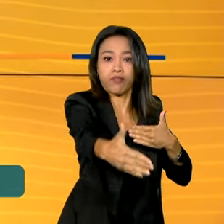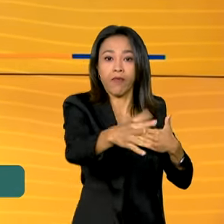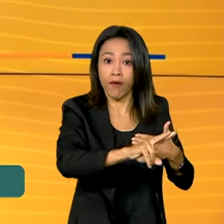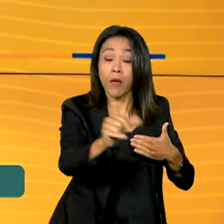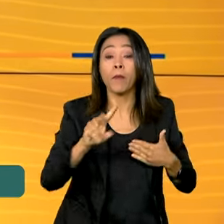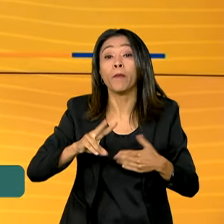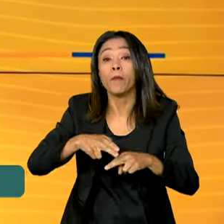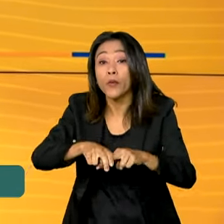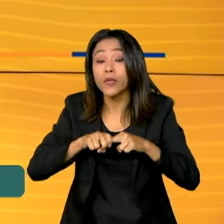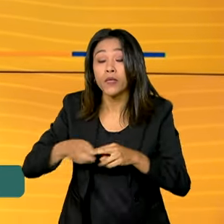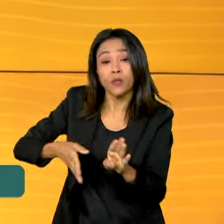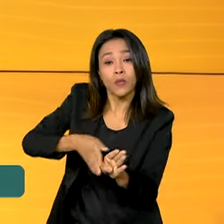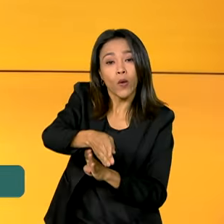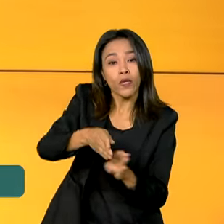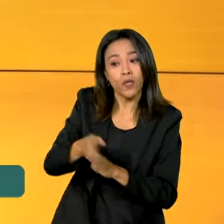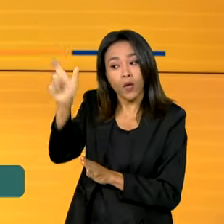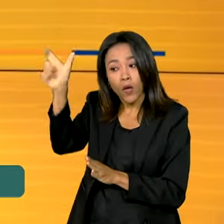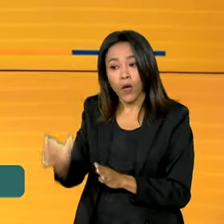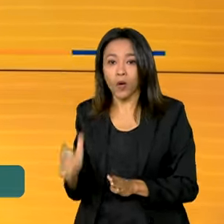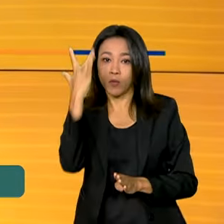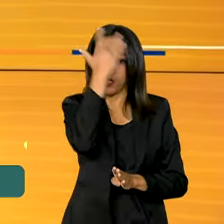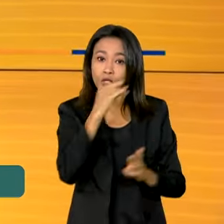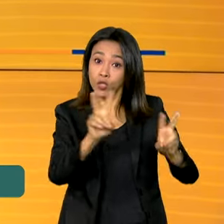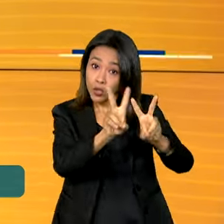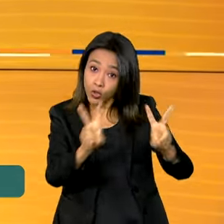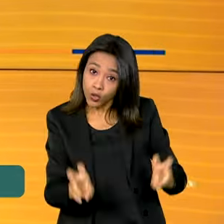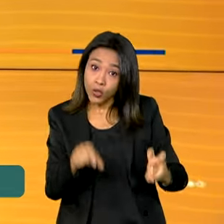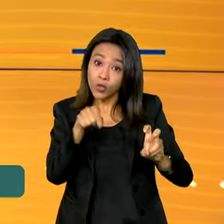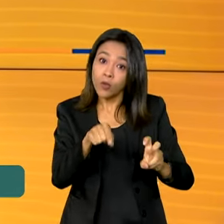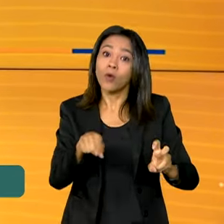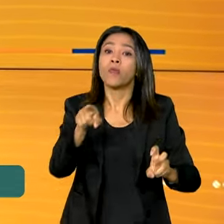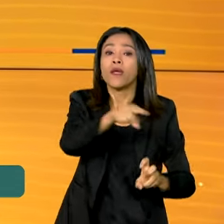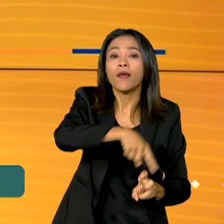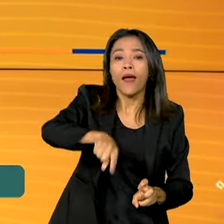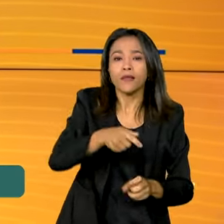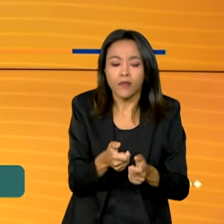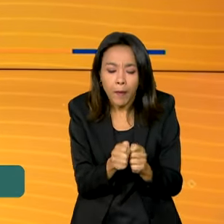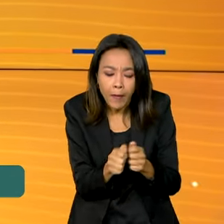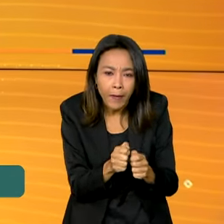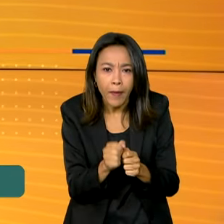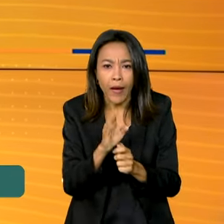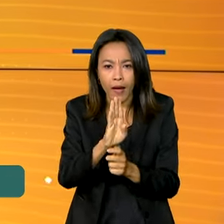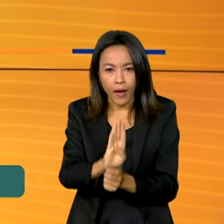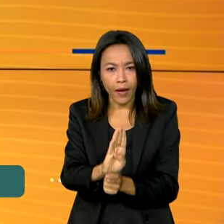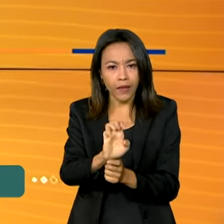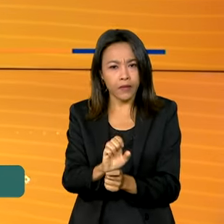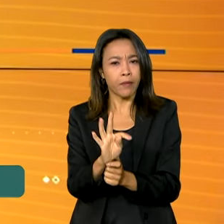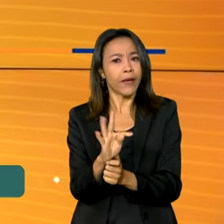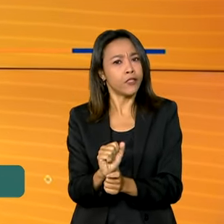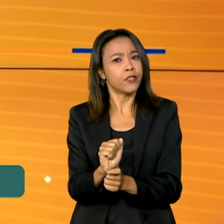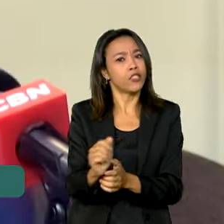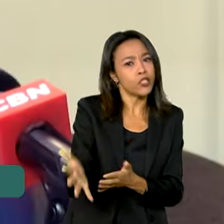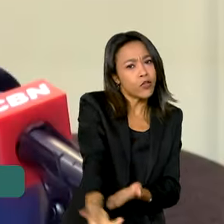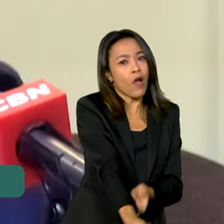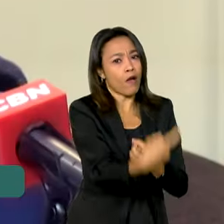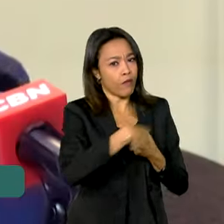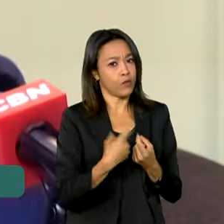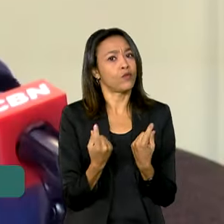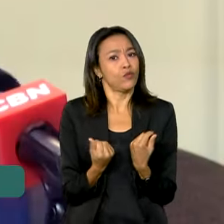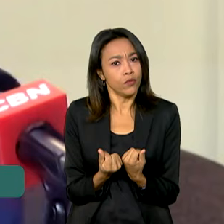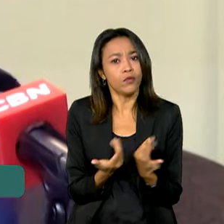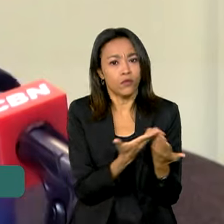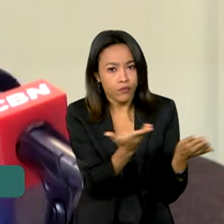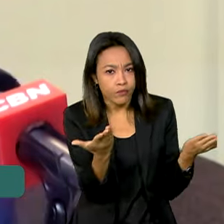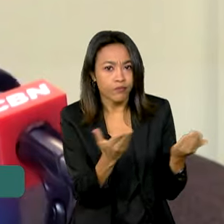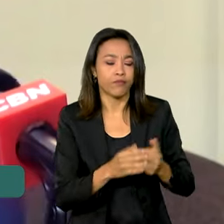orientou os brasileiros com dinheiro nessas casas de apostas a pedir a restituição imediatamente. O que